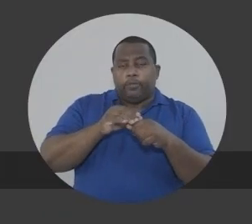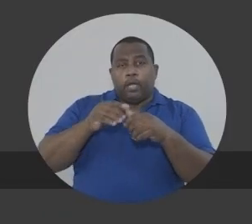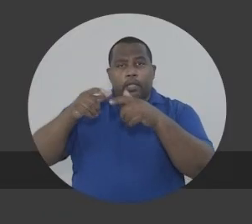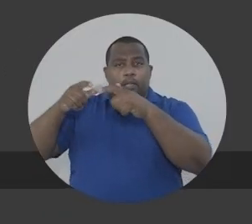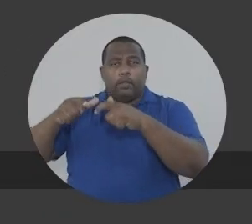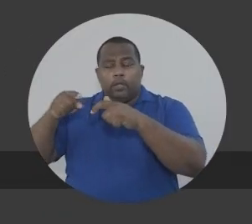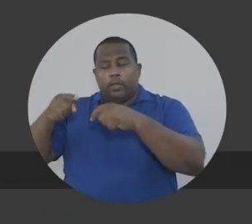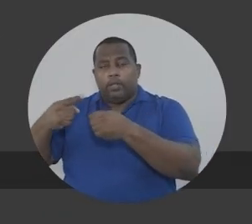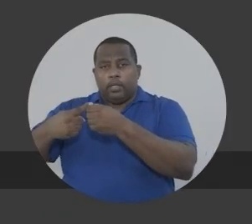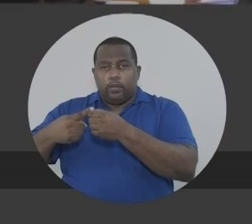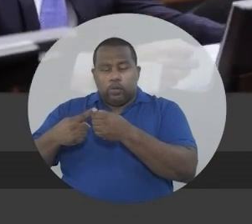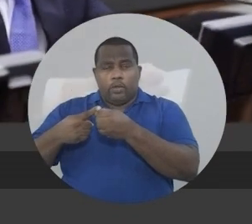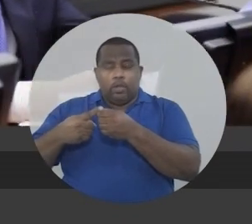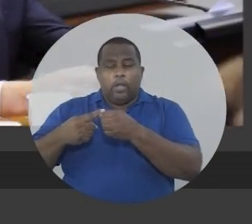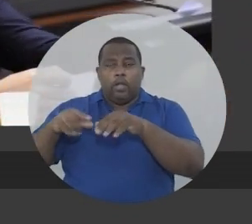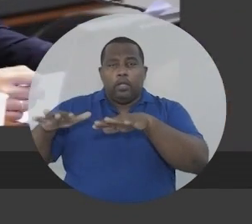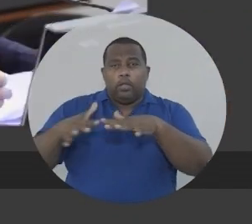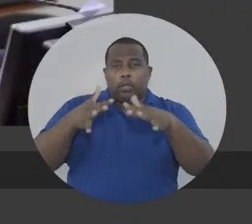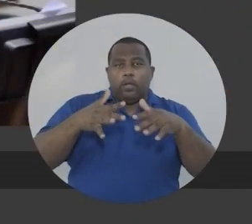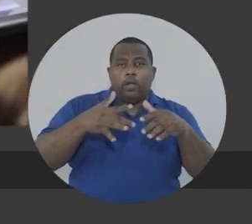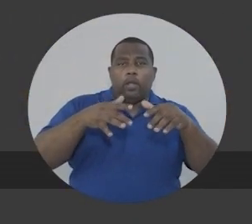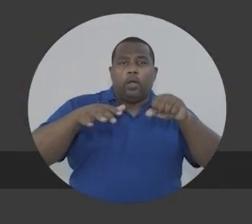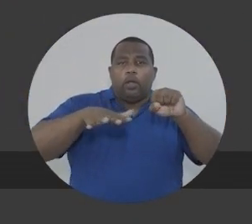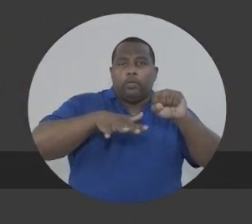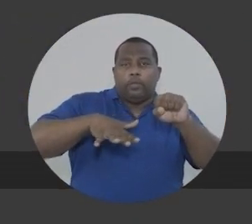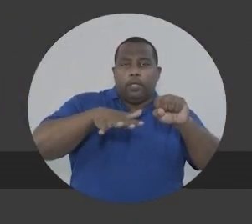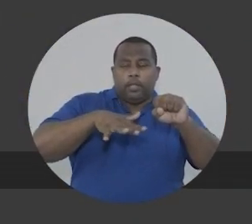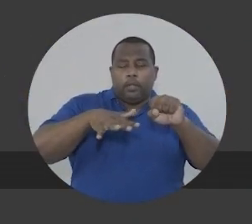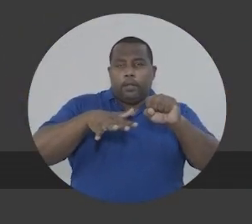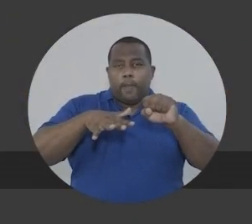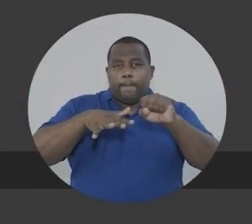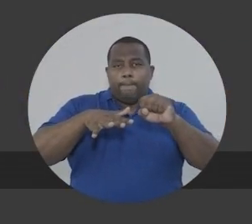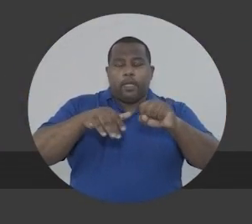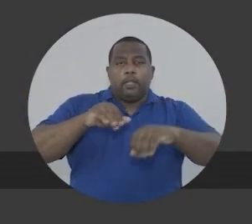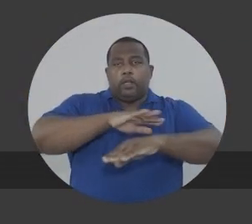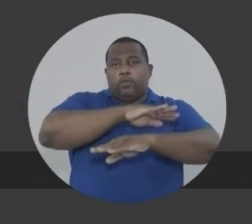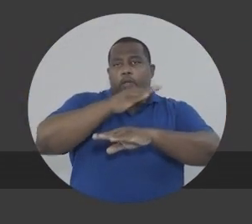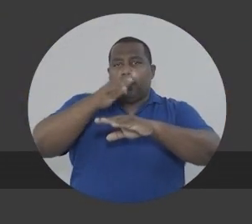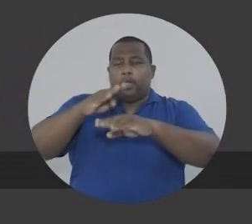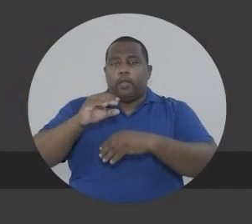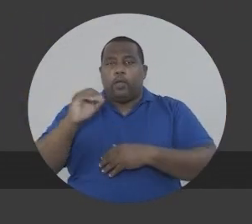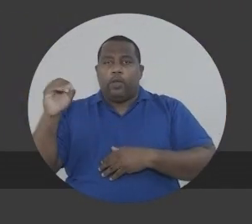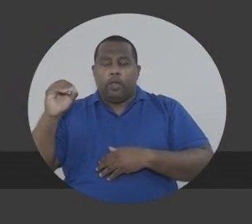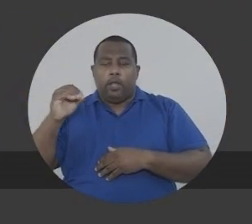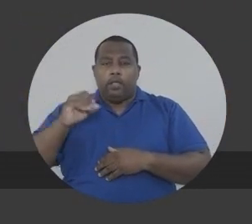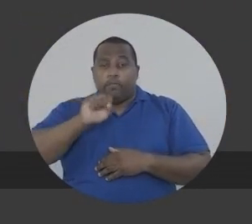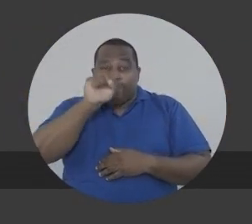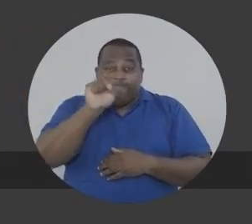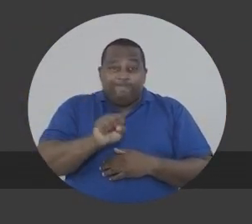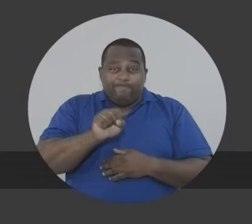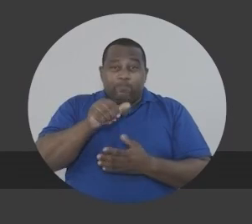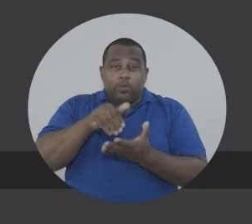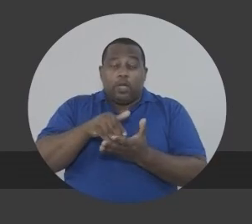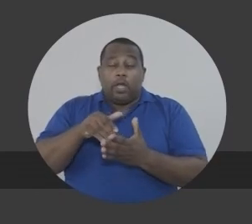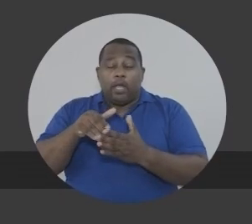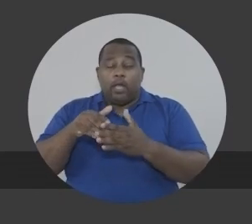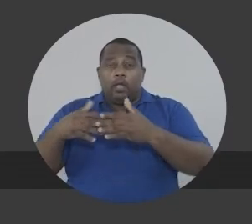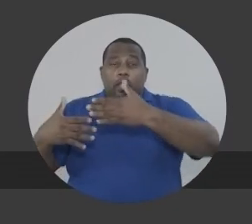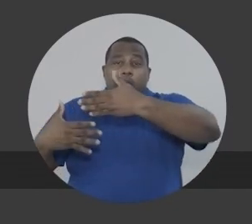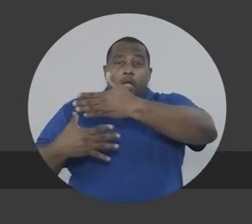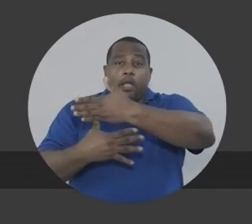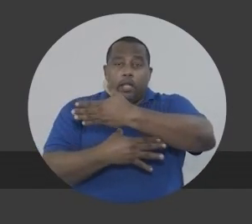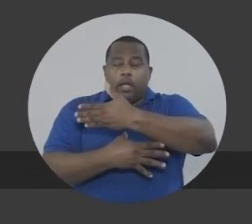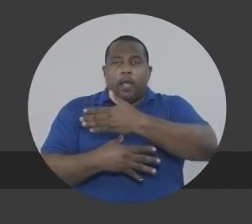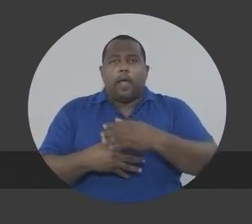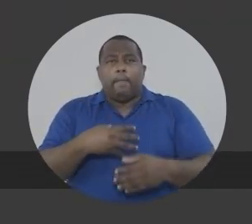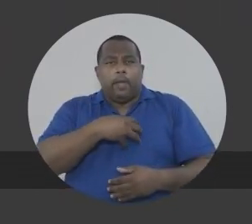Neto foi prefeito de Salvador, Kaká Leão era deputado federal. Em oito anos, Neto transformou a cidade e foi oito vezes o